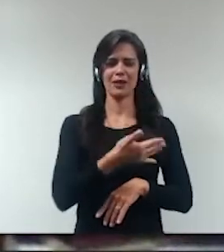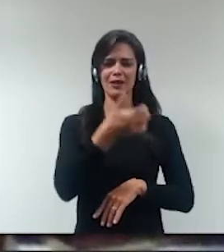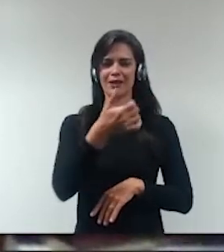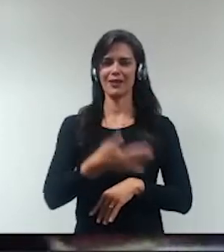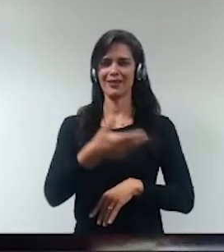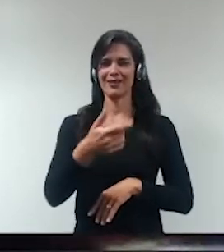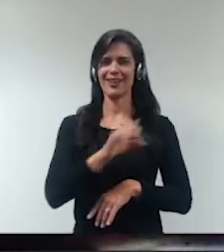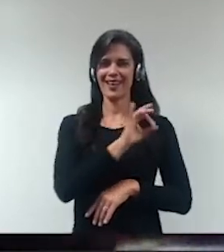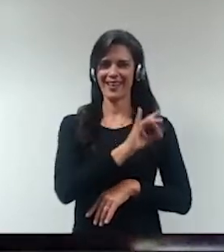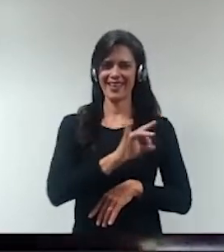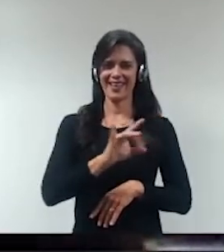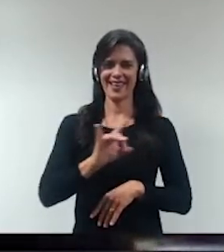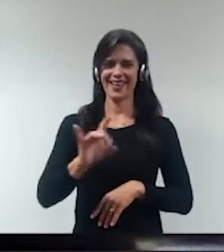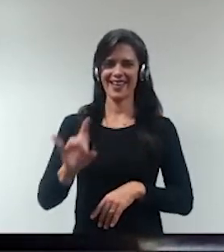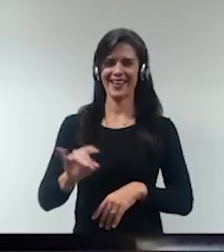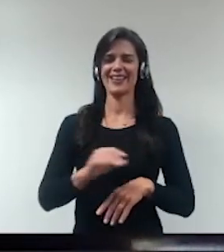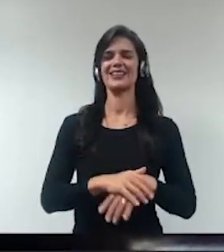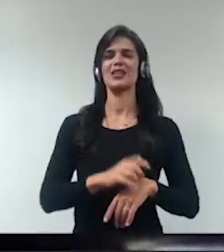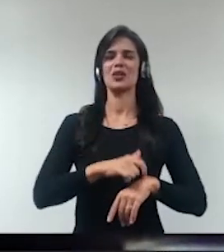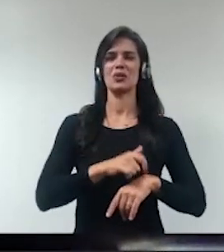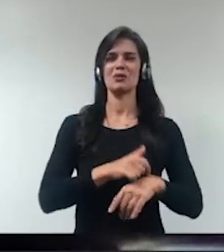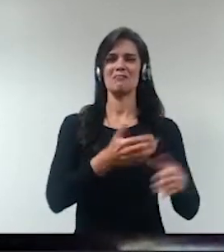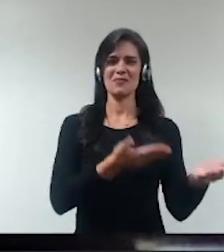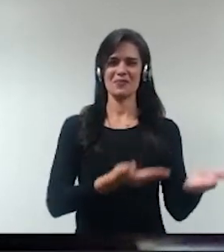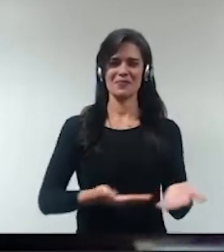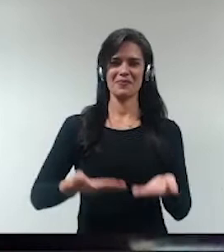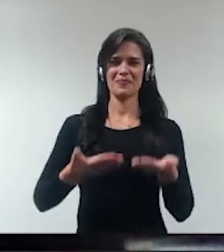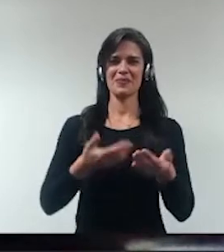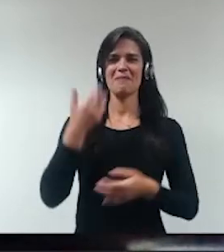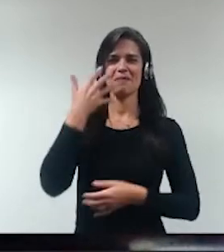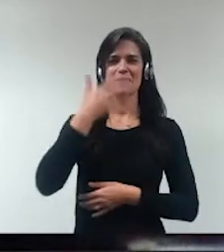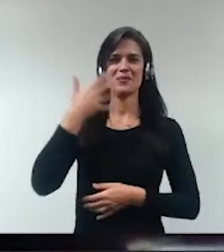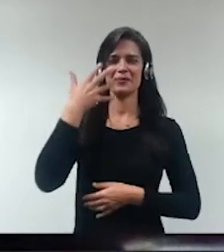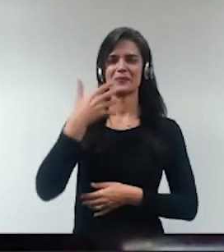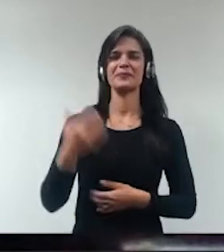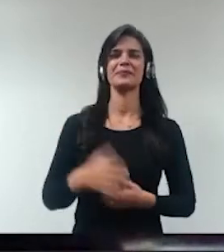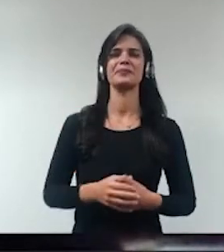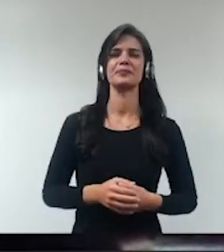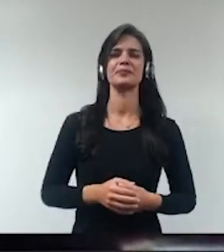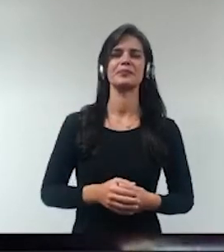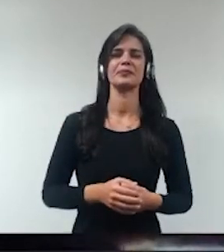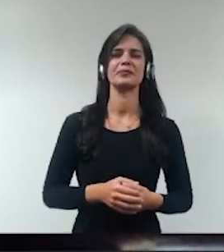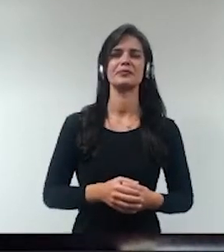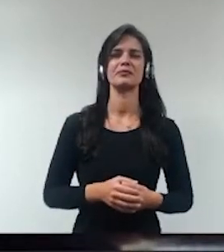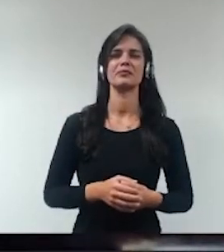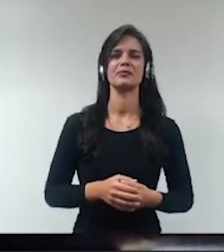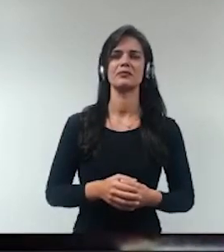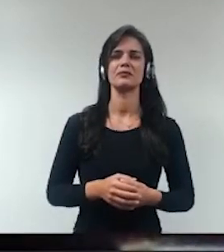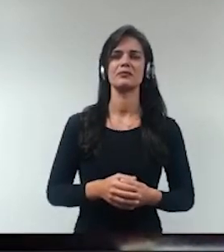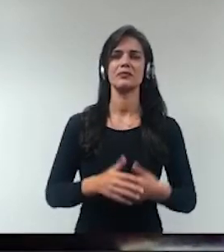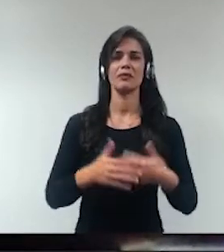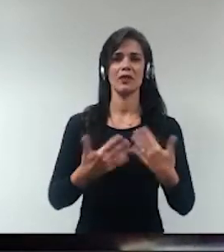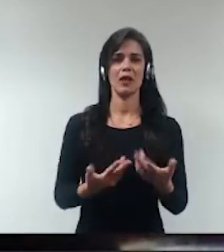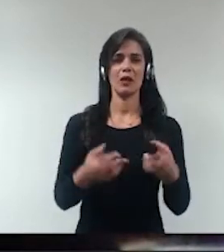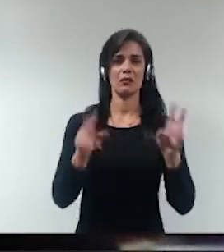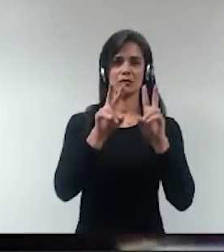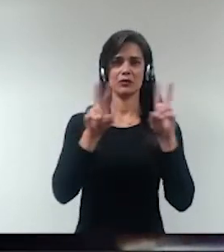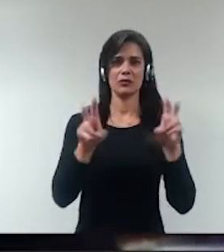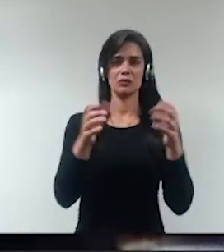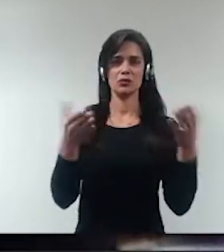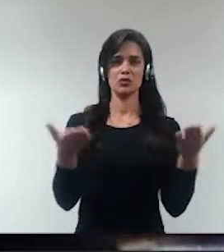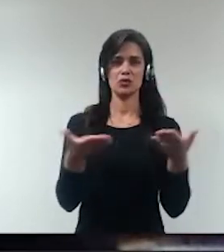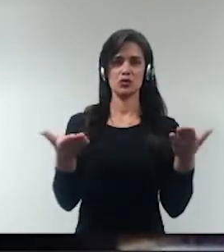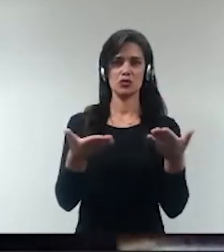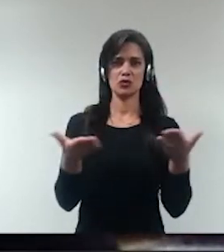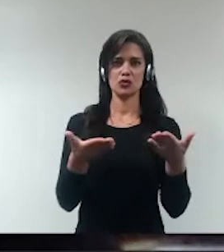cada um, assim que eu chamar os senhores. Então, como disse, esse painel com esse